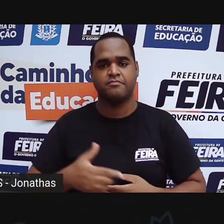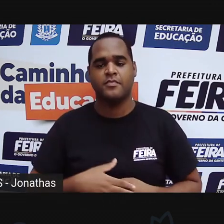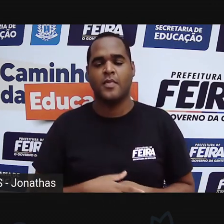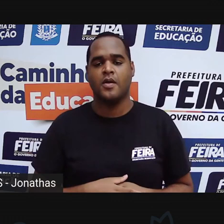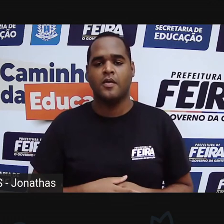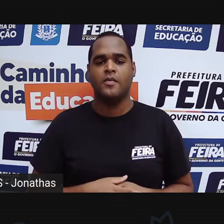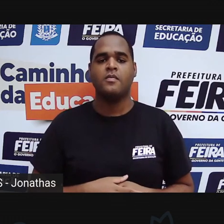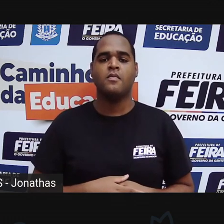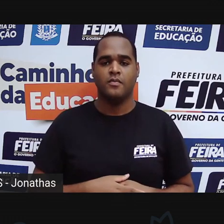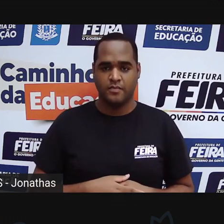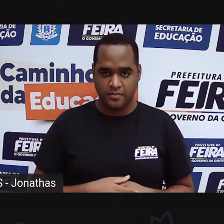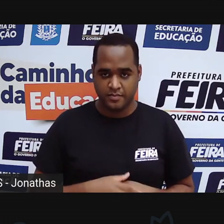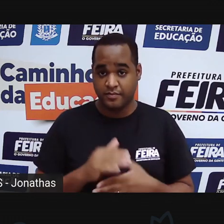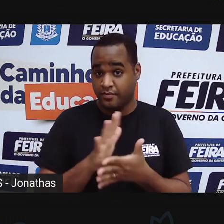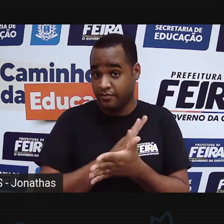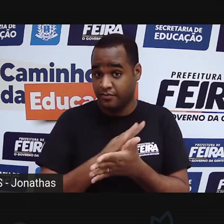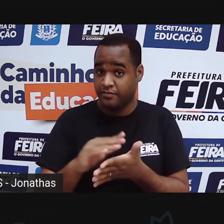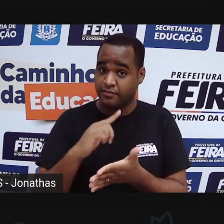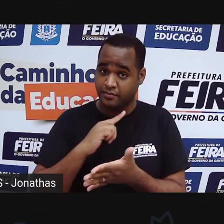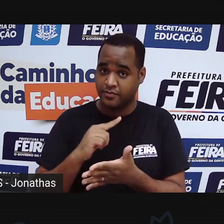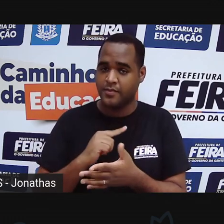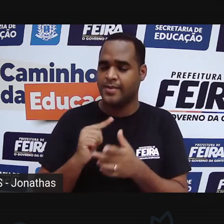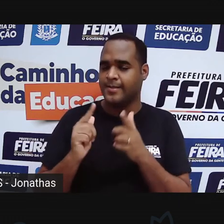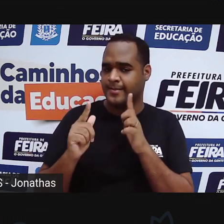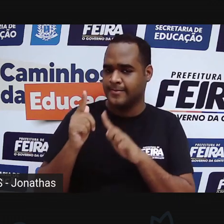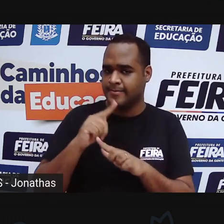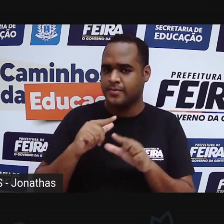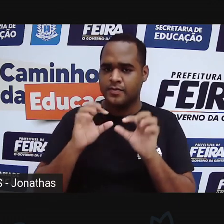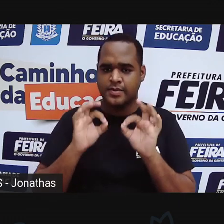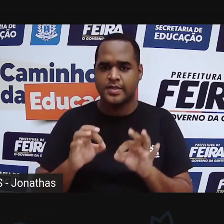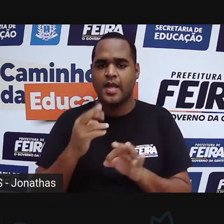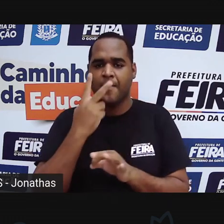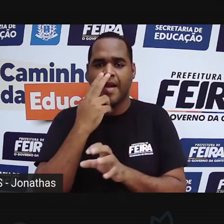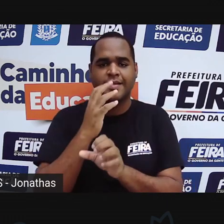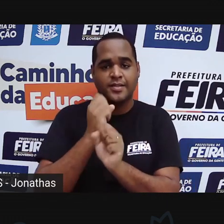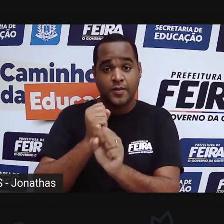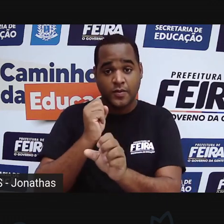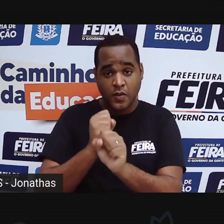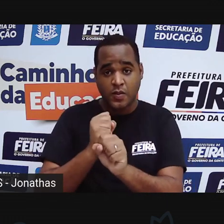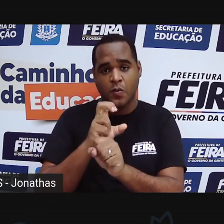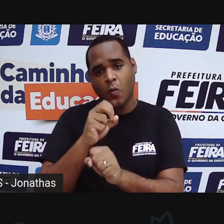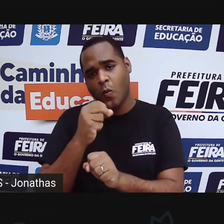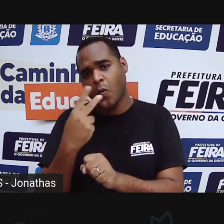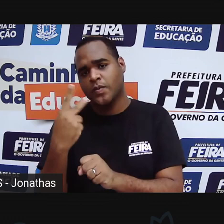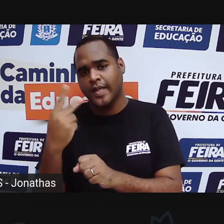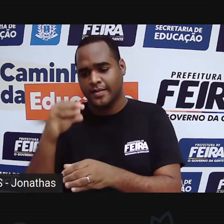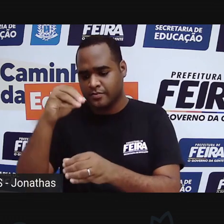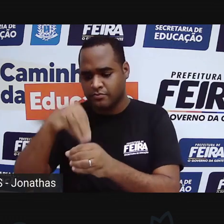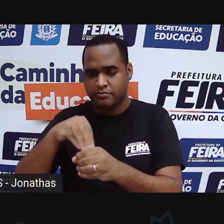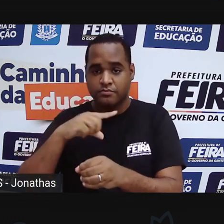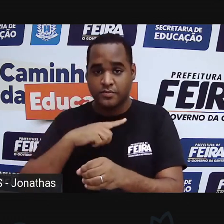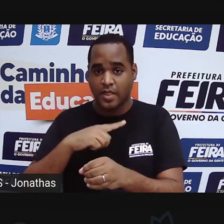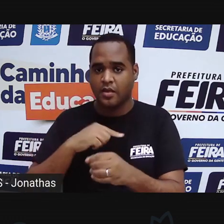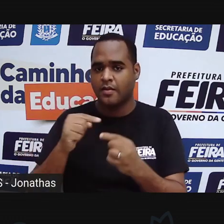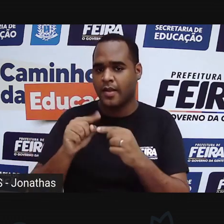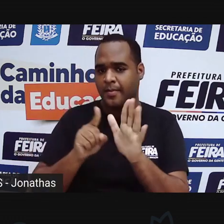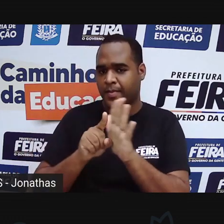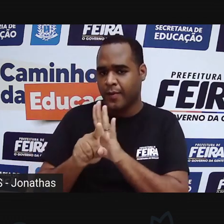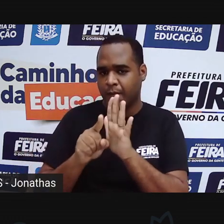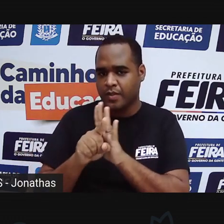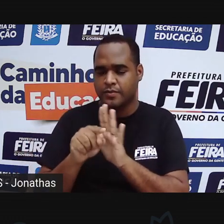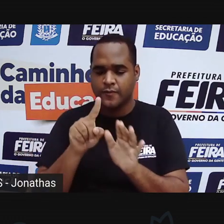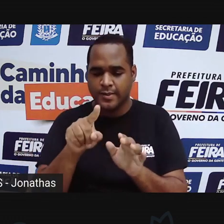né? Algumas delas é possível que até tenha algumas continhas para serem feitas, né? Para se